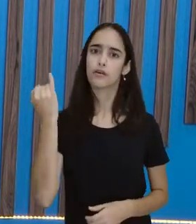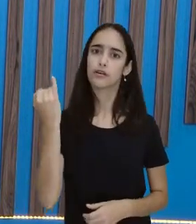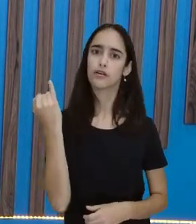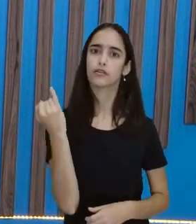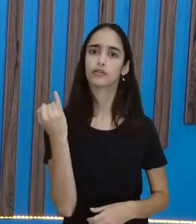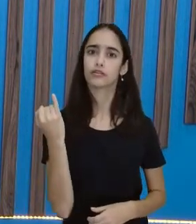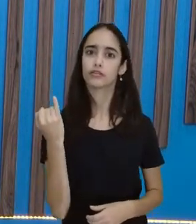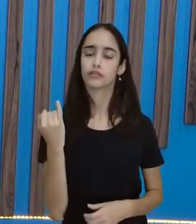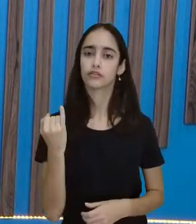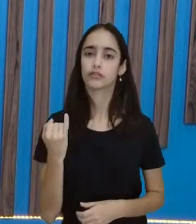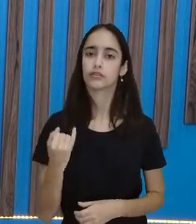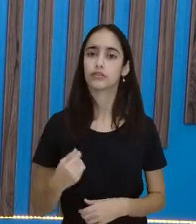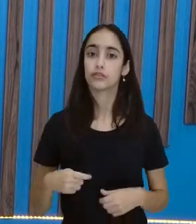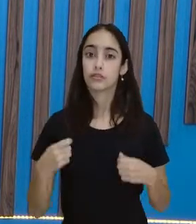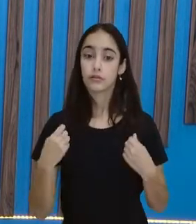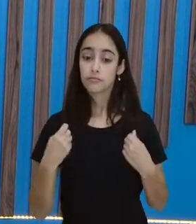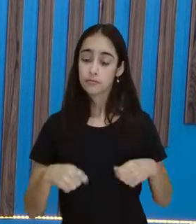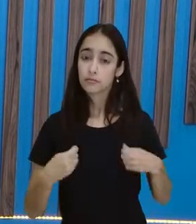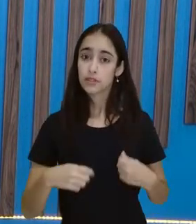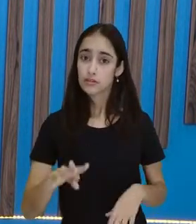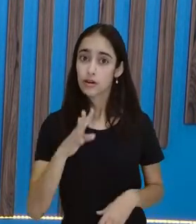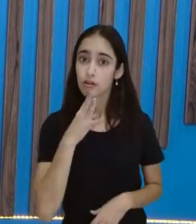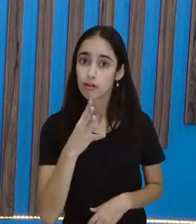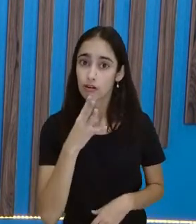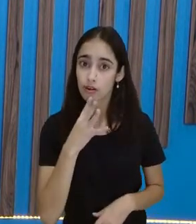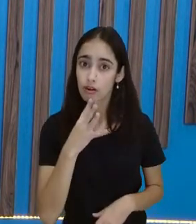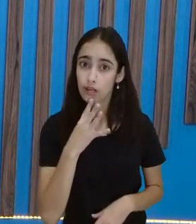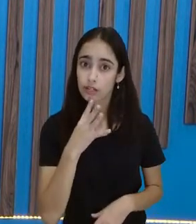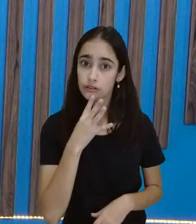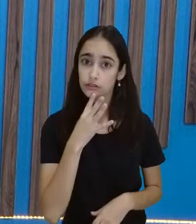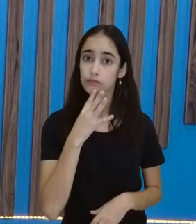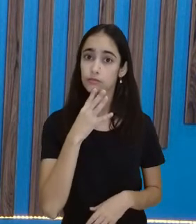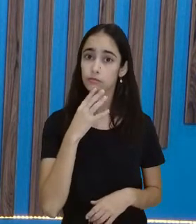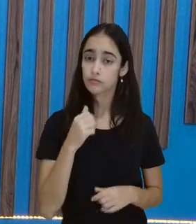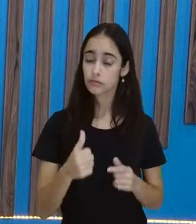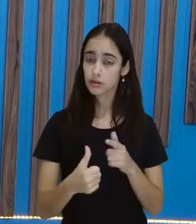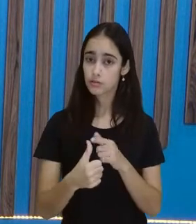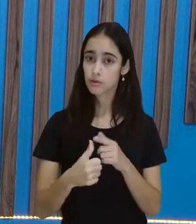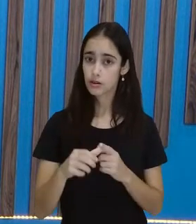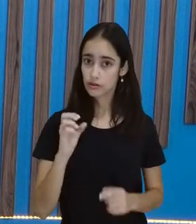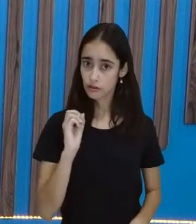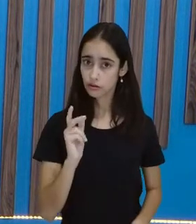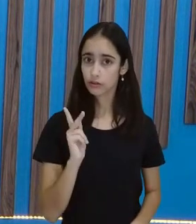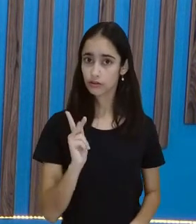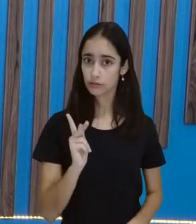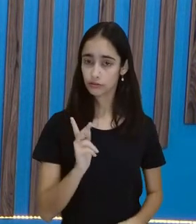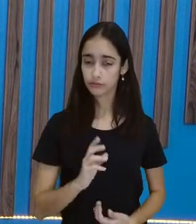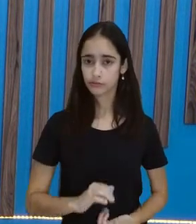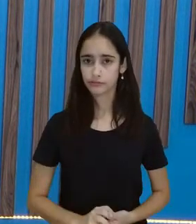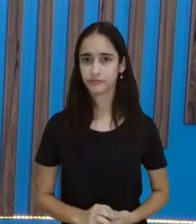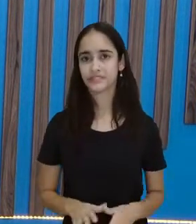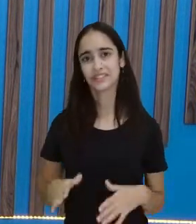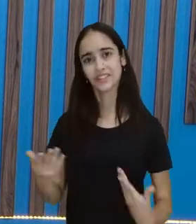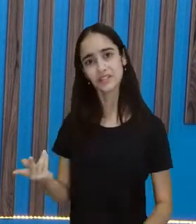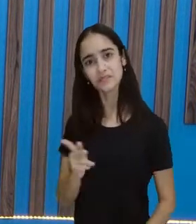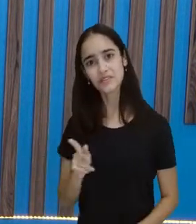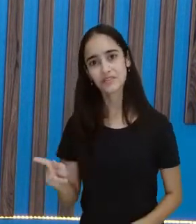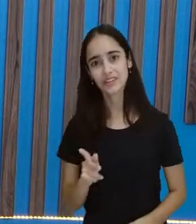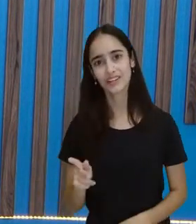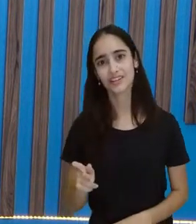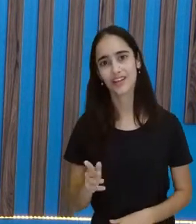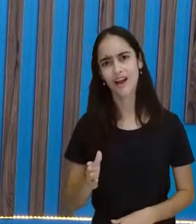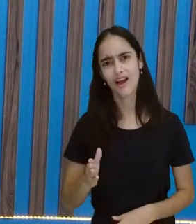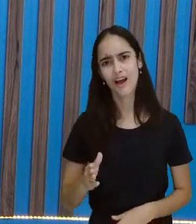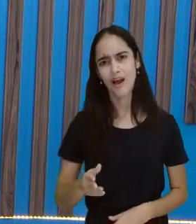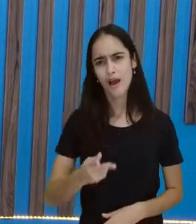Quem vê cara, não vê coração. As aparências enganam, tá certo? E aí, professora Cátia, alguém comentou